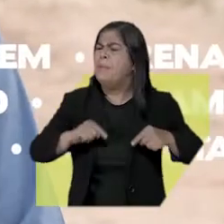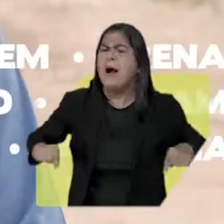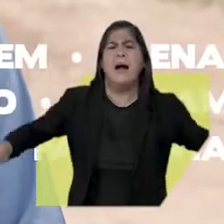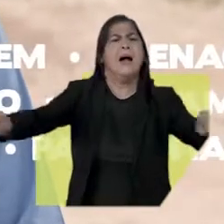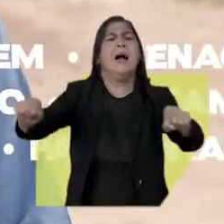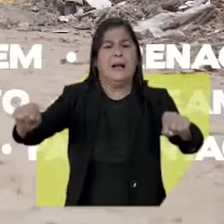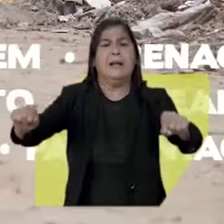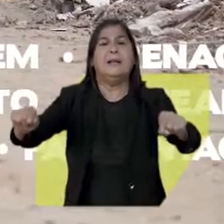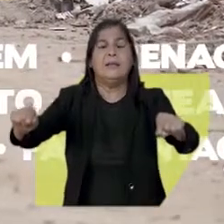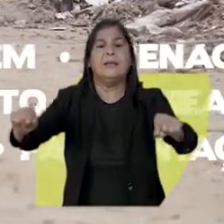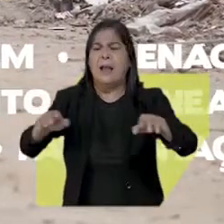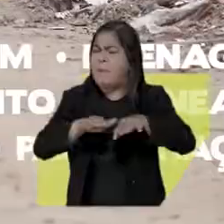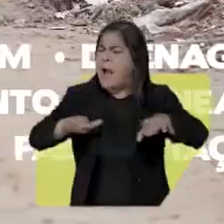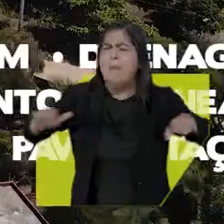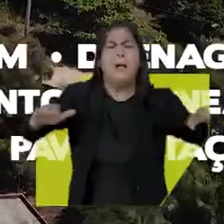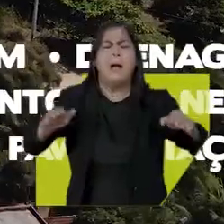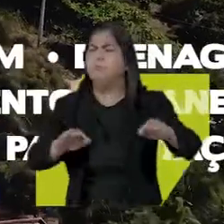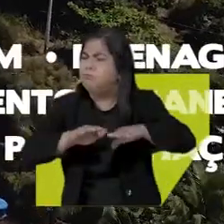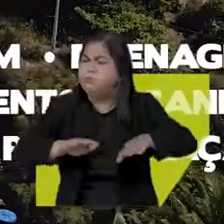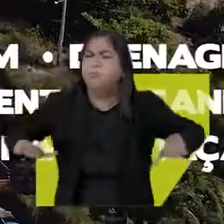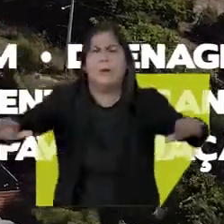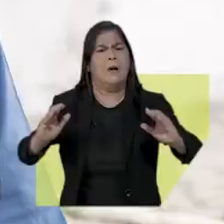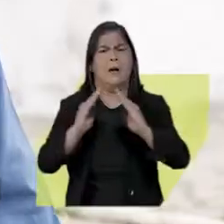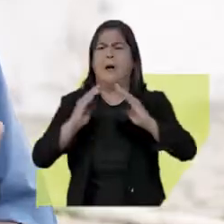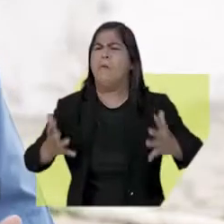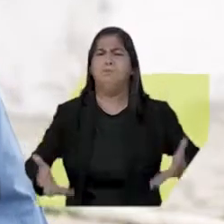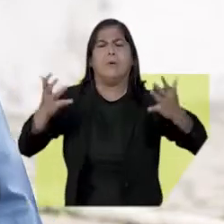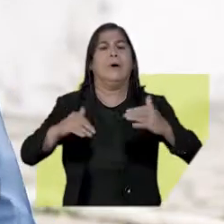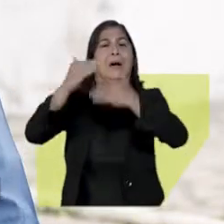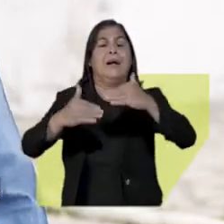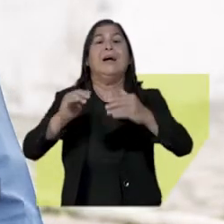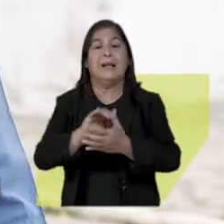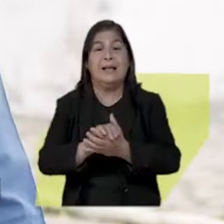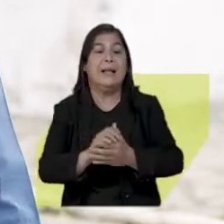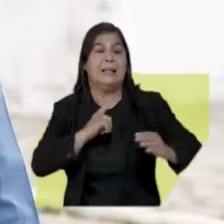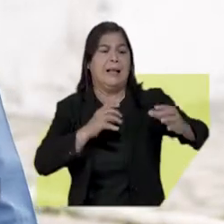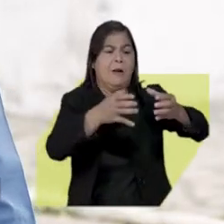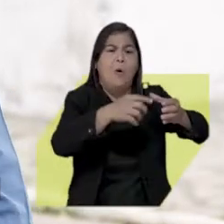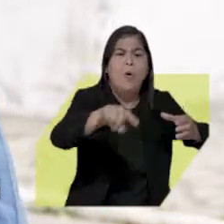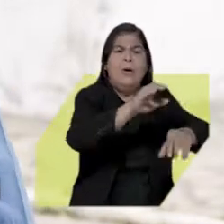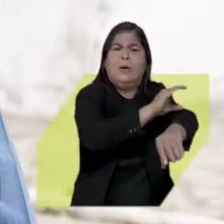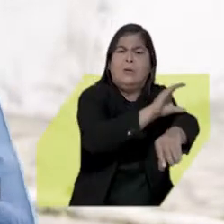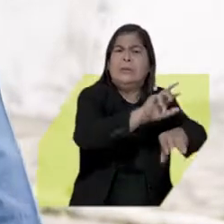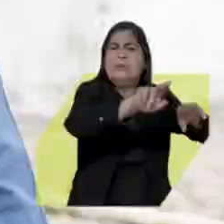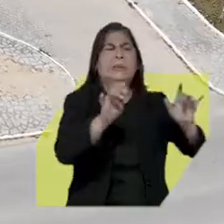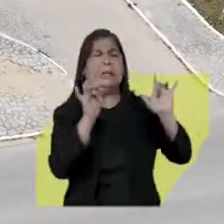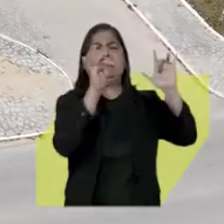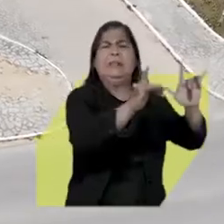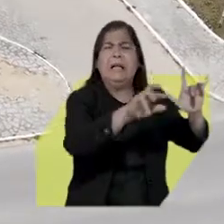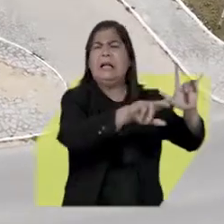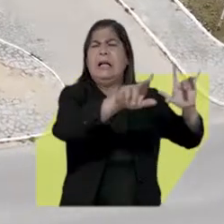ruas nessa região para trazer mais infraestrutura aos moradores. Vou transformar os centros da cidadania e da juventude,